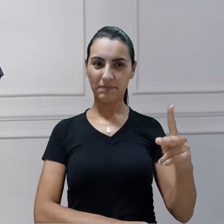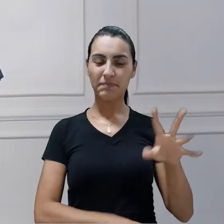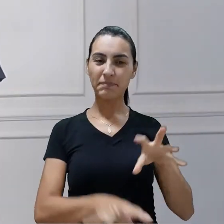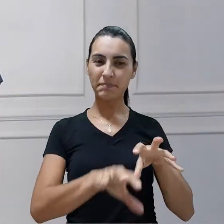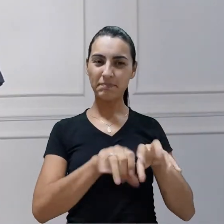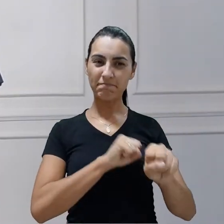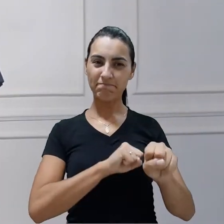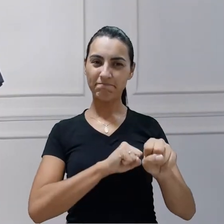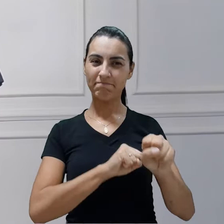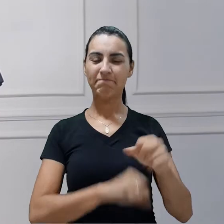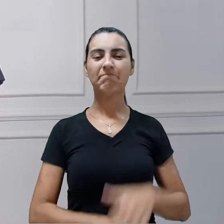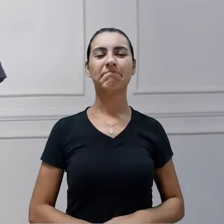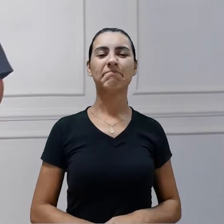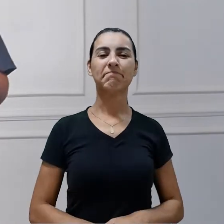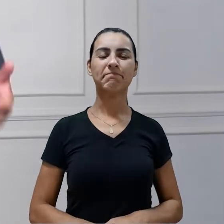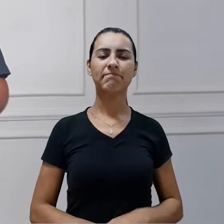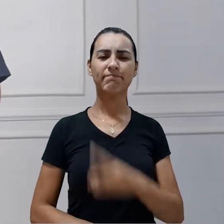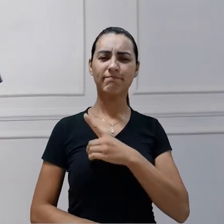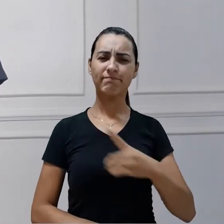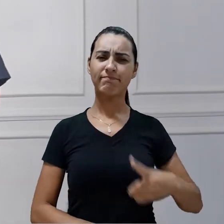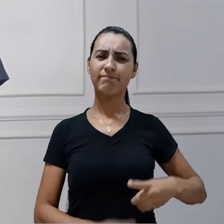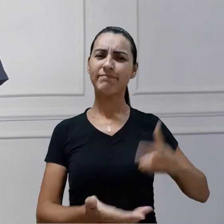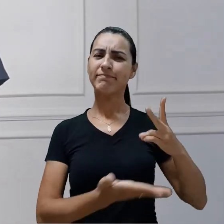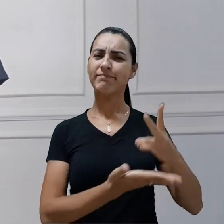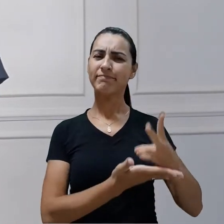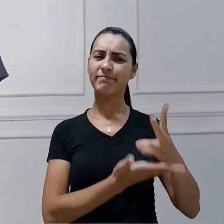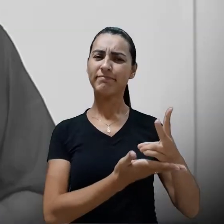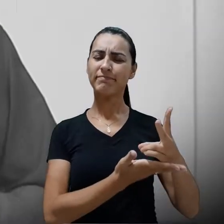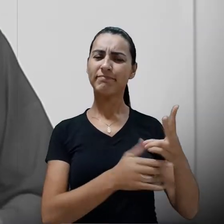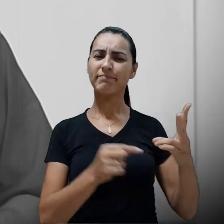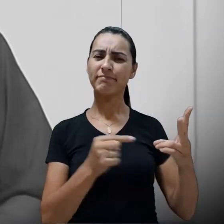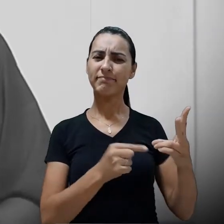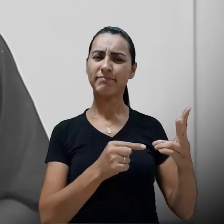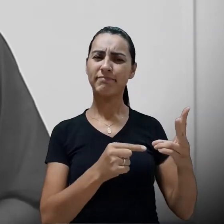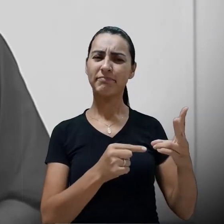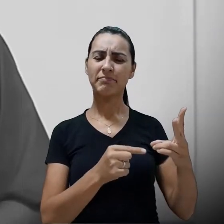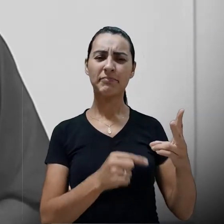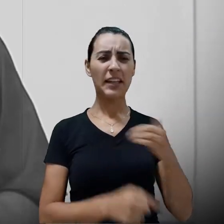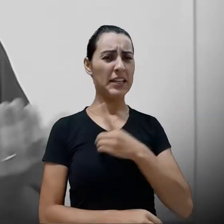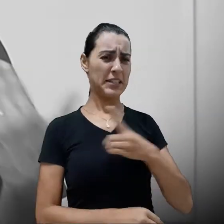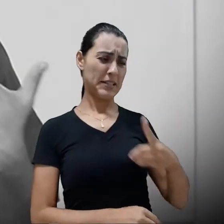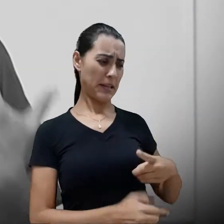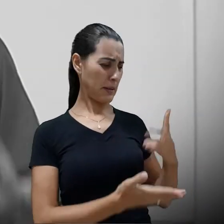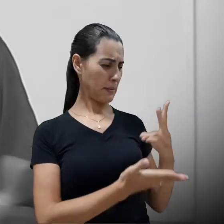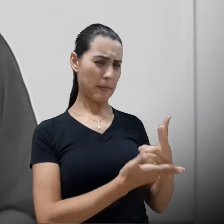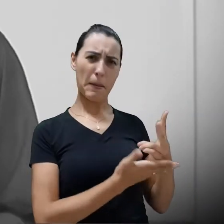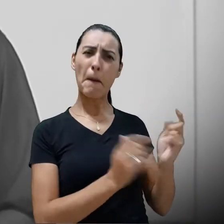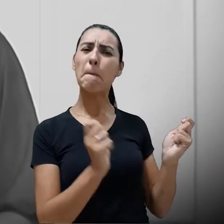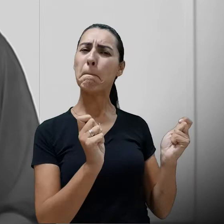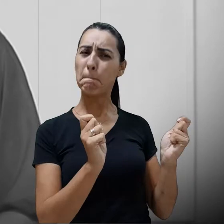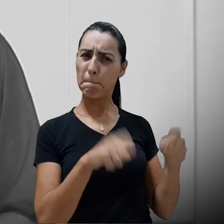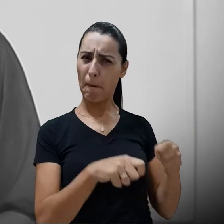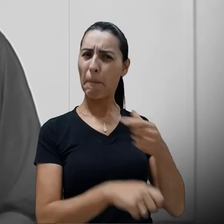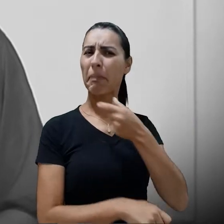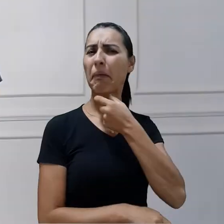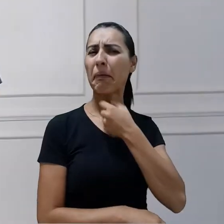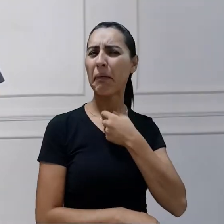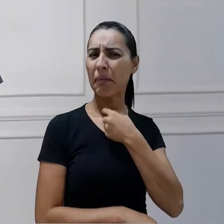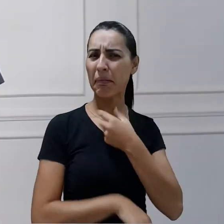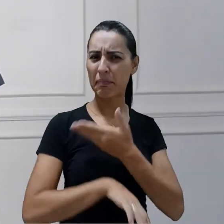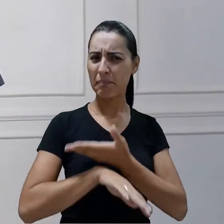Diaconato permanente, primeira pergunta que me fizeram. Diácono permanente, pode usar clérgima?